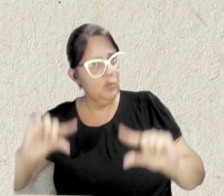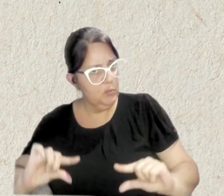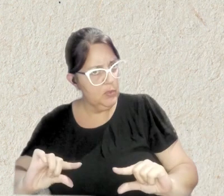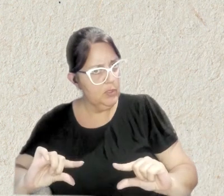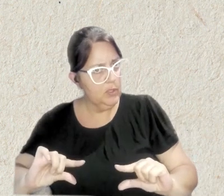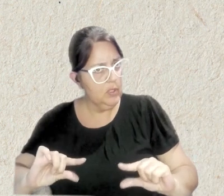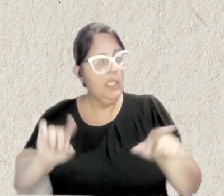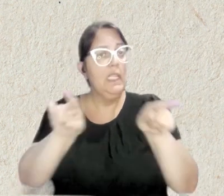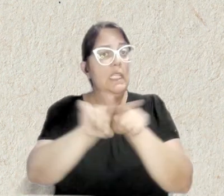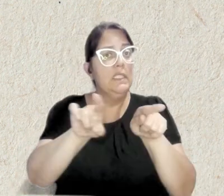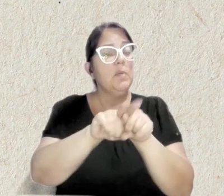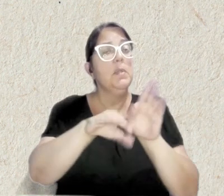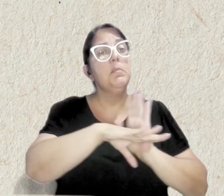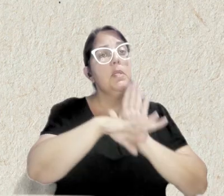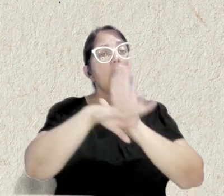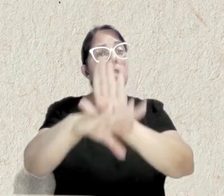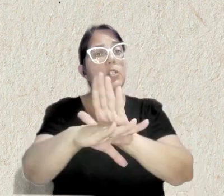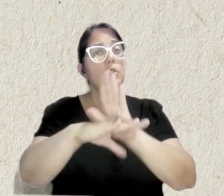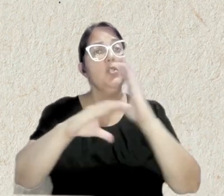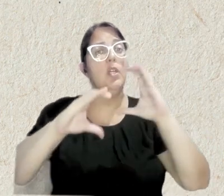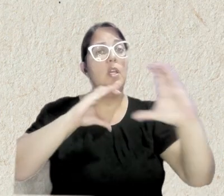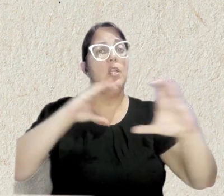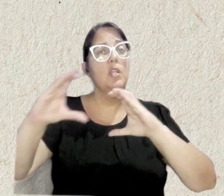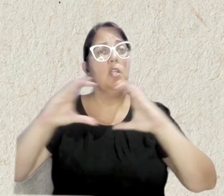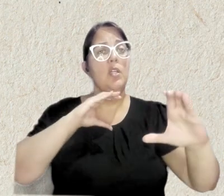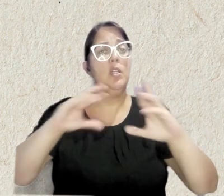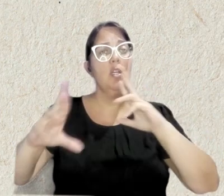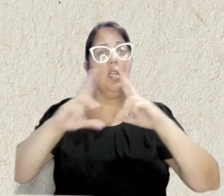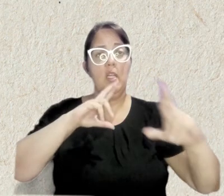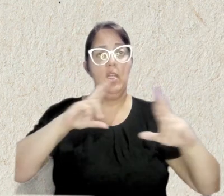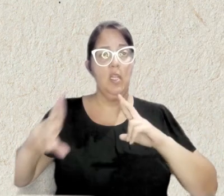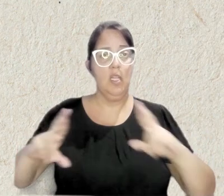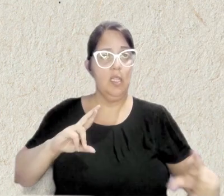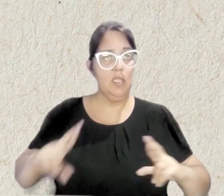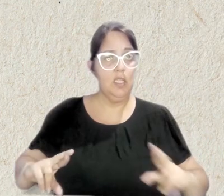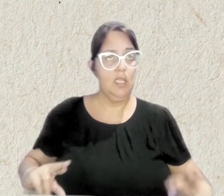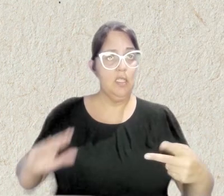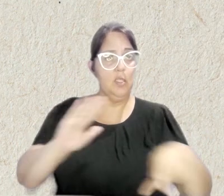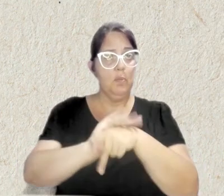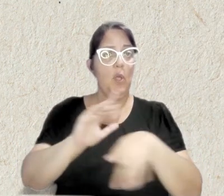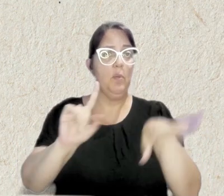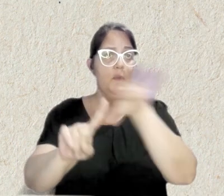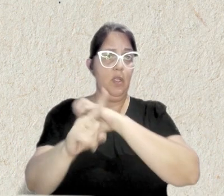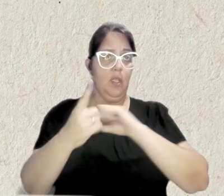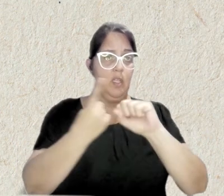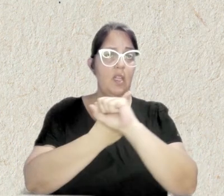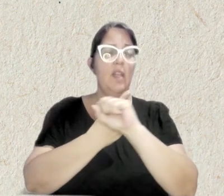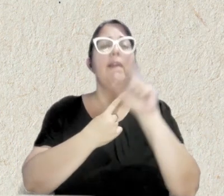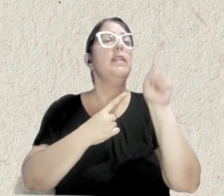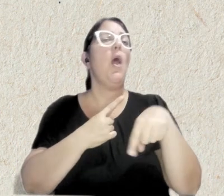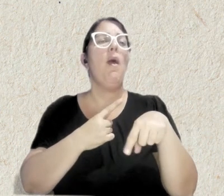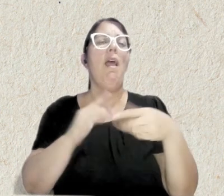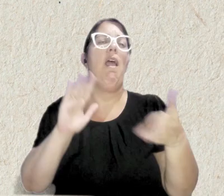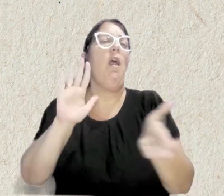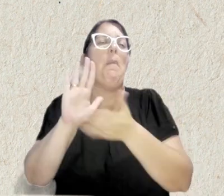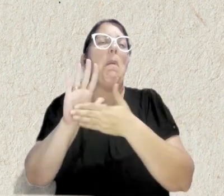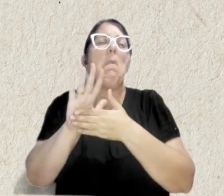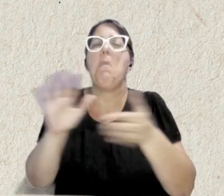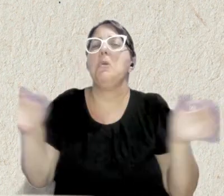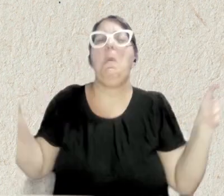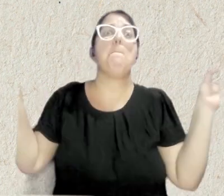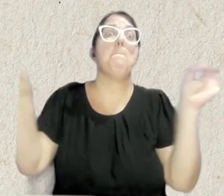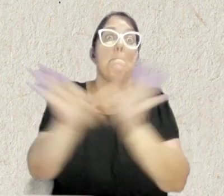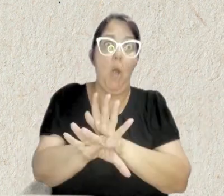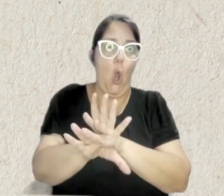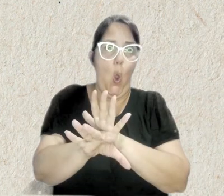além de contribuir para a melhor comunicação de resultados obtidos para a sociedade. Não se trata de uma proposta fechada,